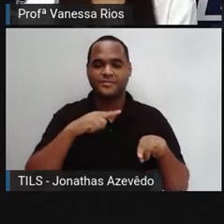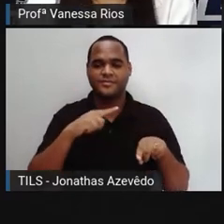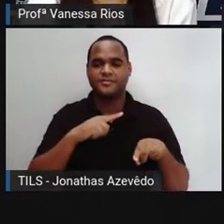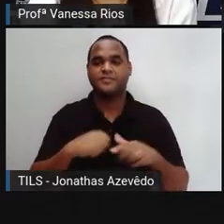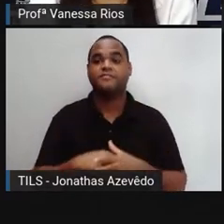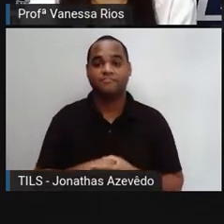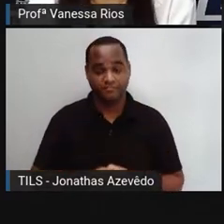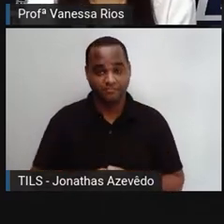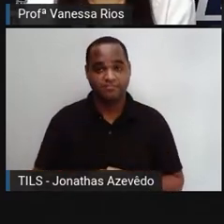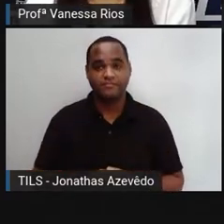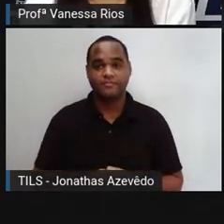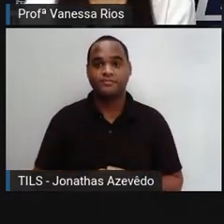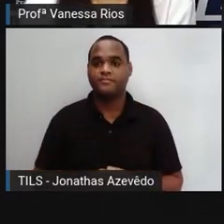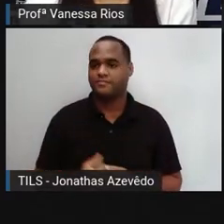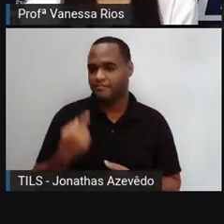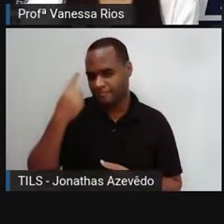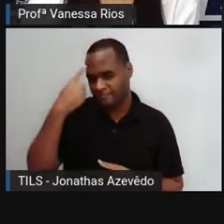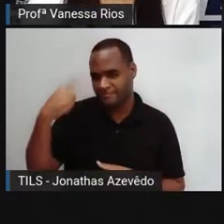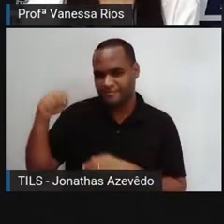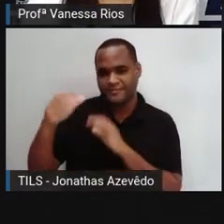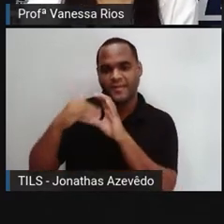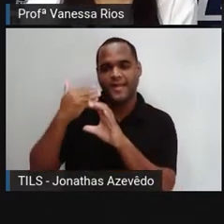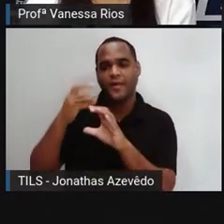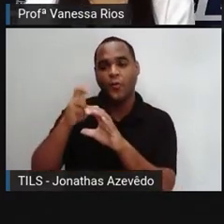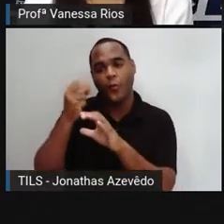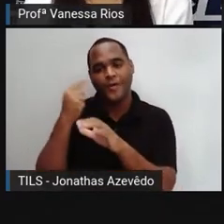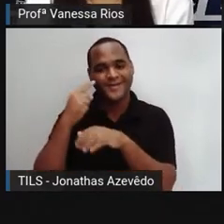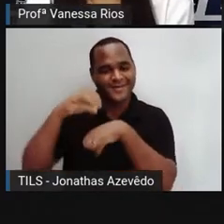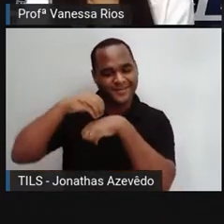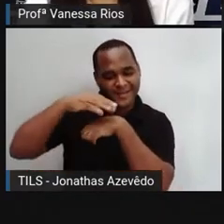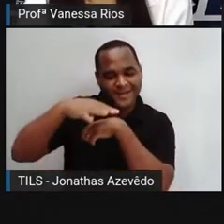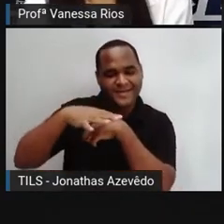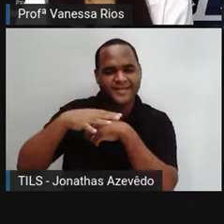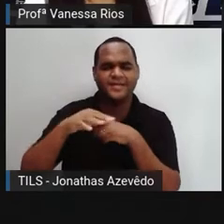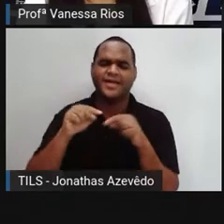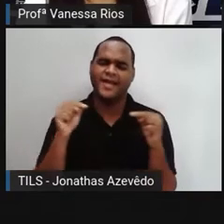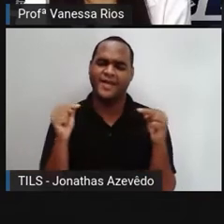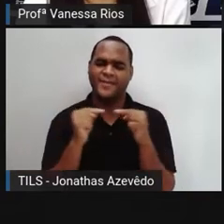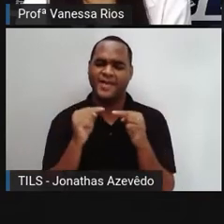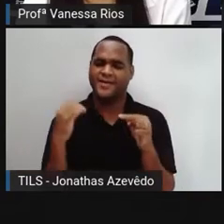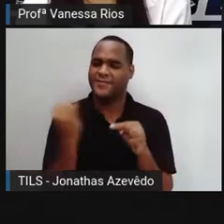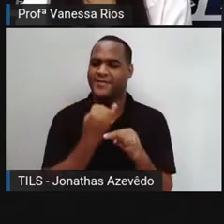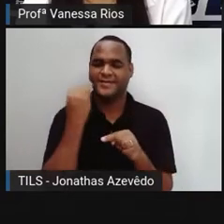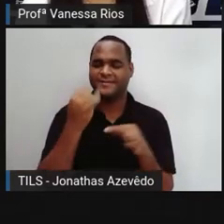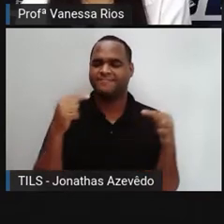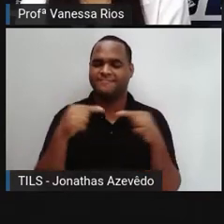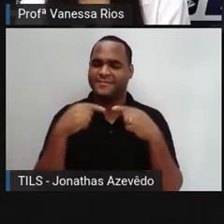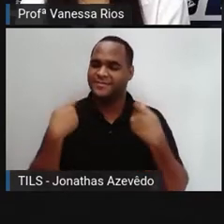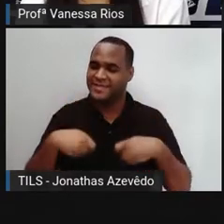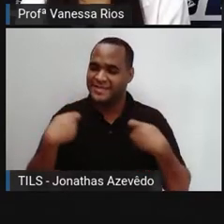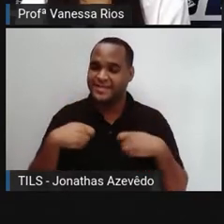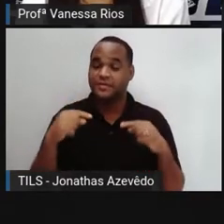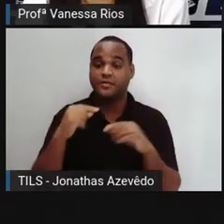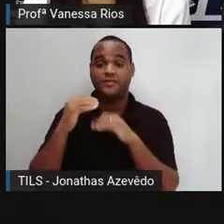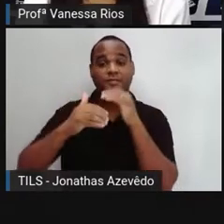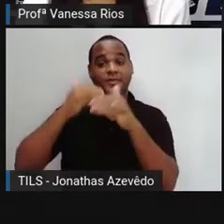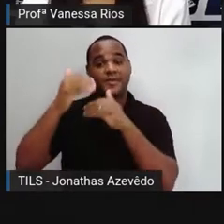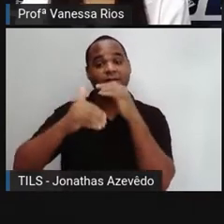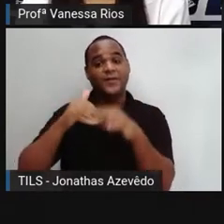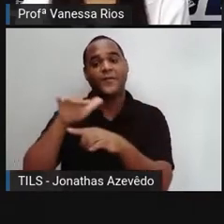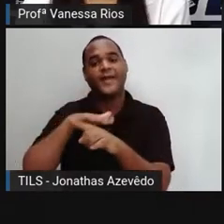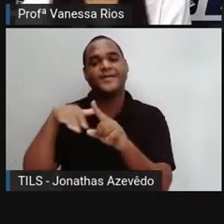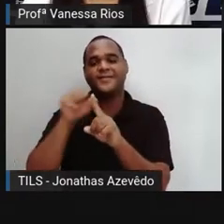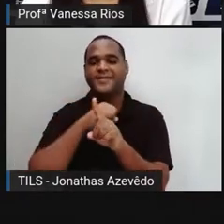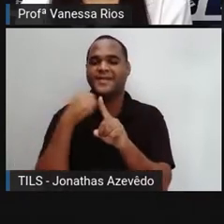passa uma mensagem com outra que recebe a mensagem, é algo necessário para o próprio desenvolvimento da